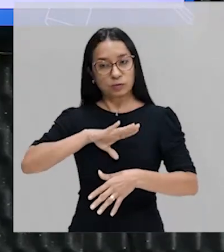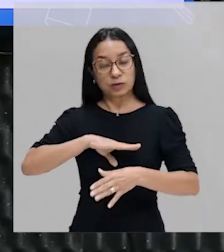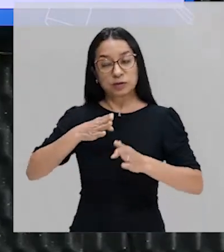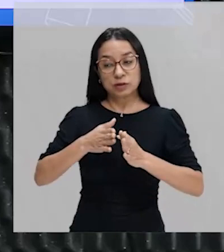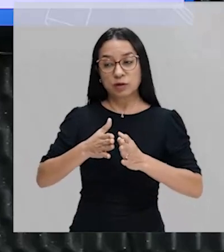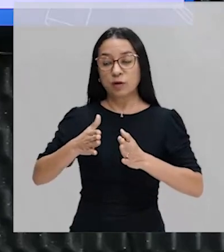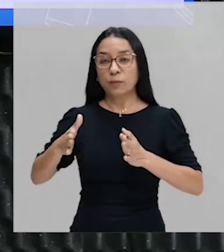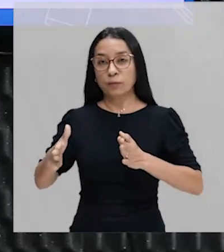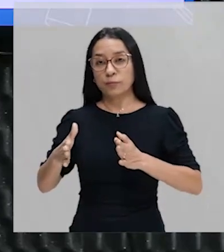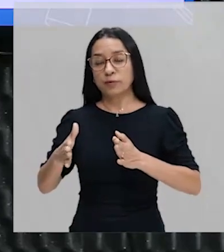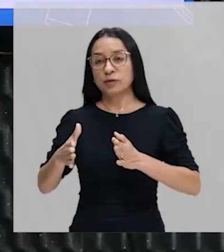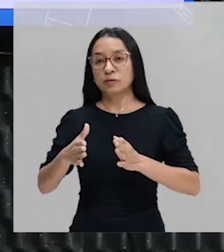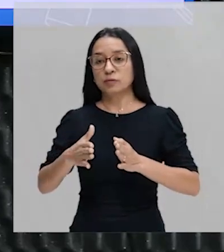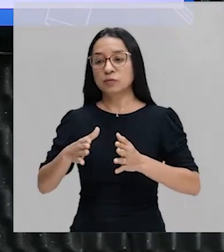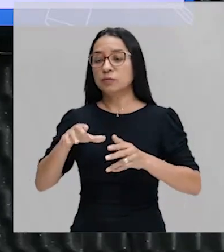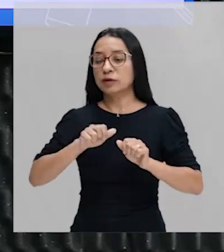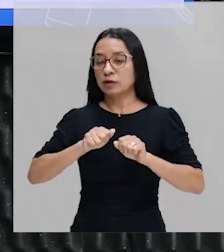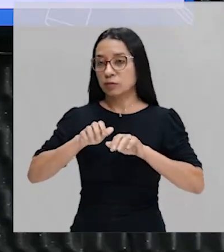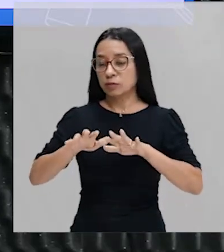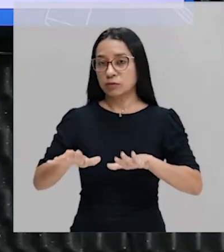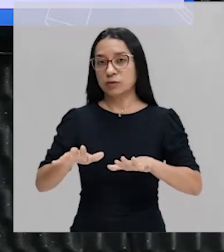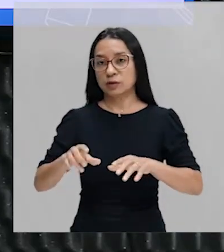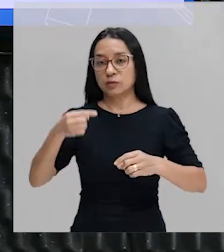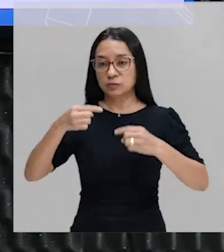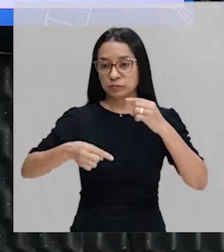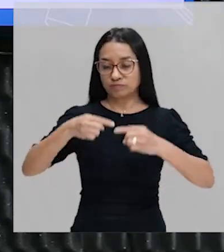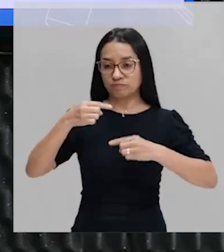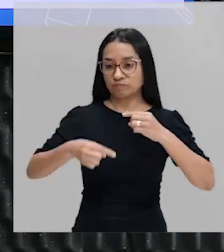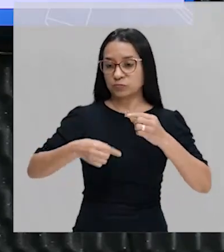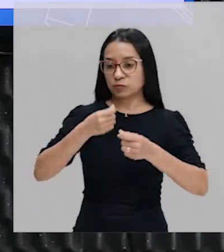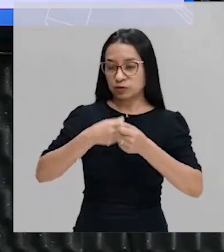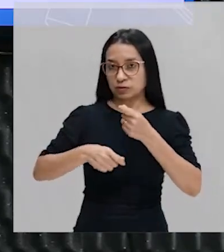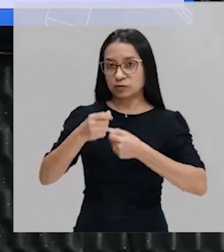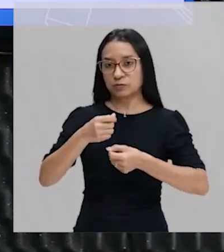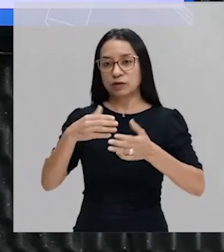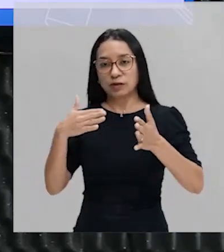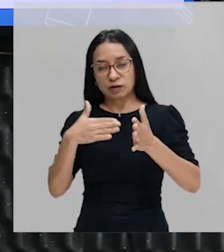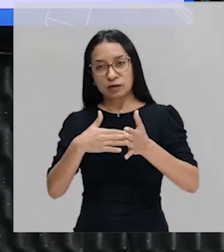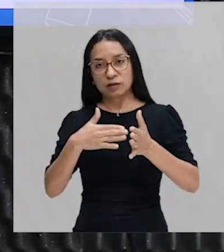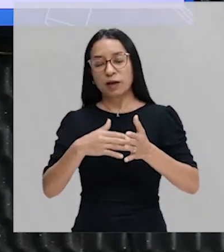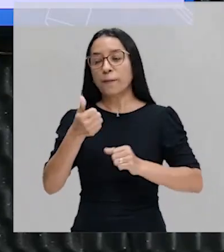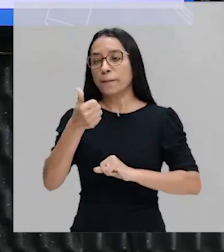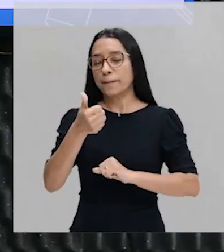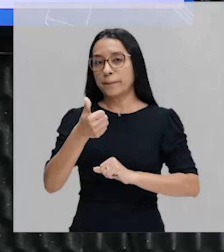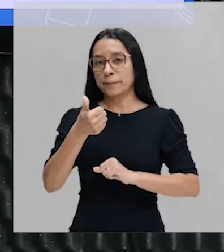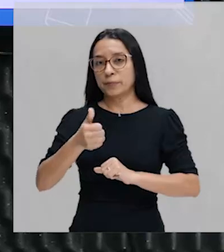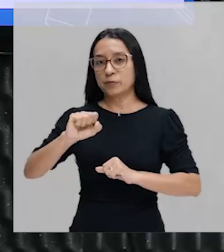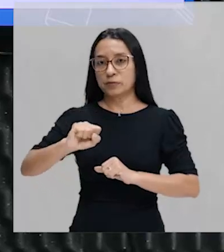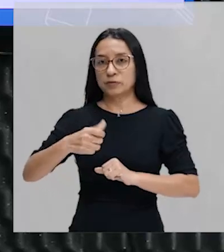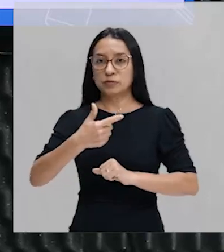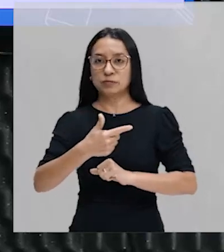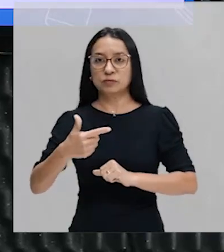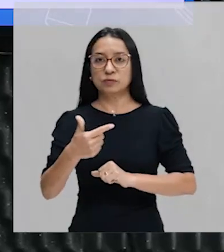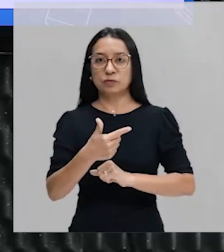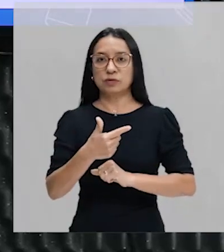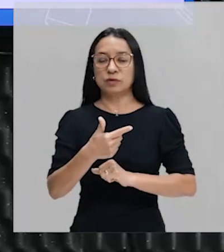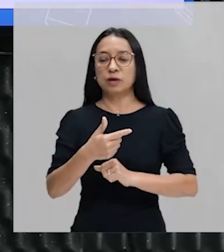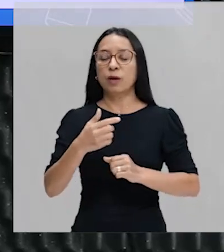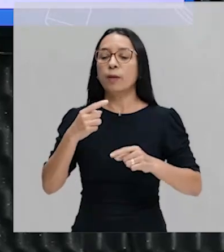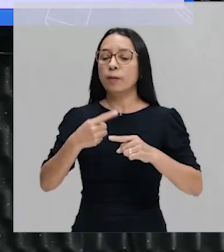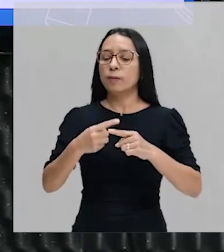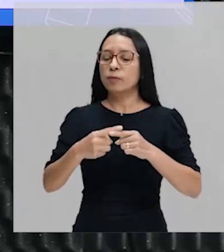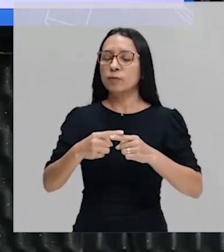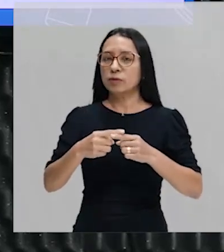então nós teremos que discutir essa economia até 1822. Porque a partir de 1822